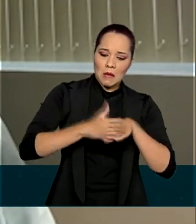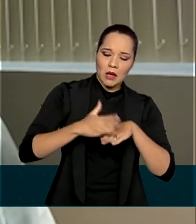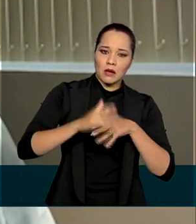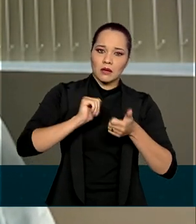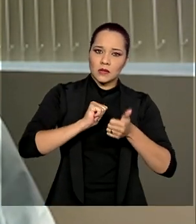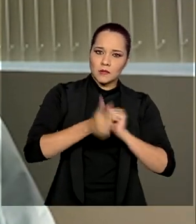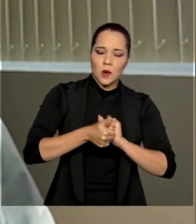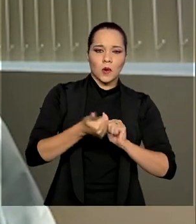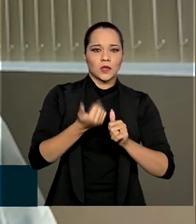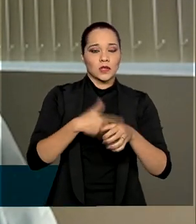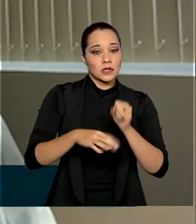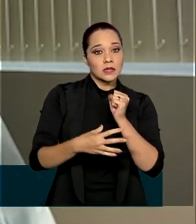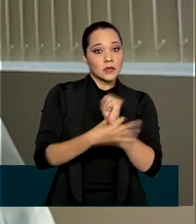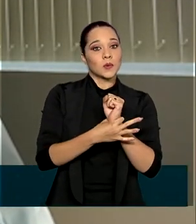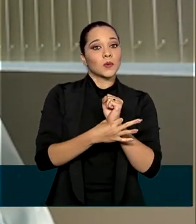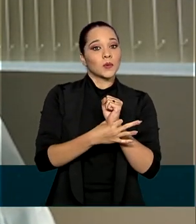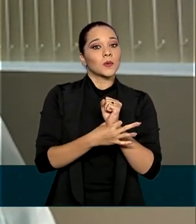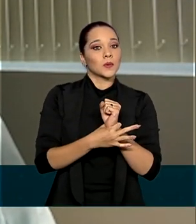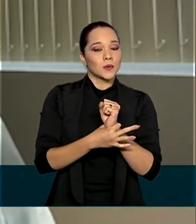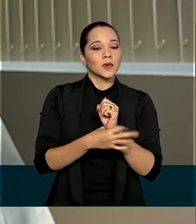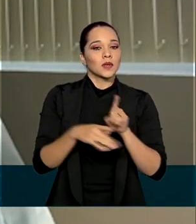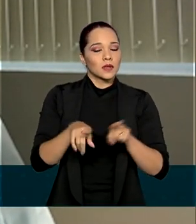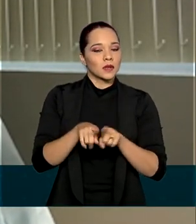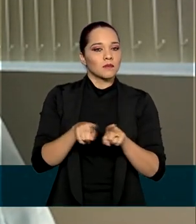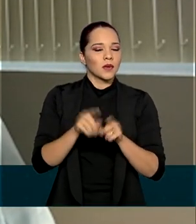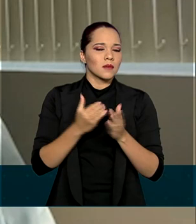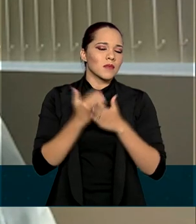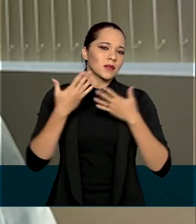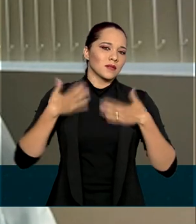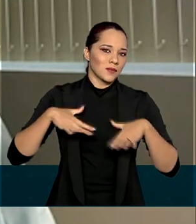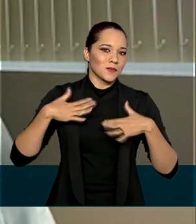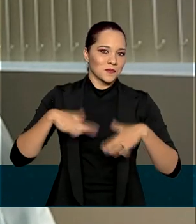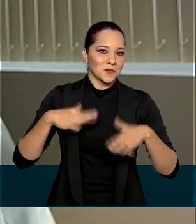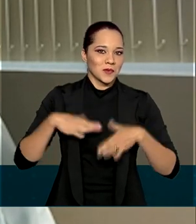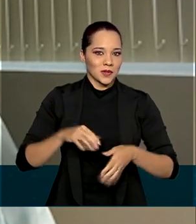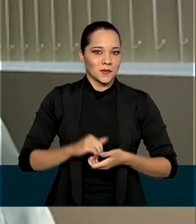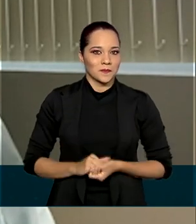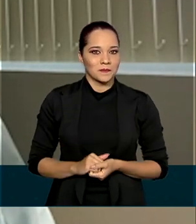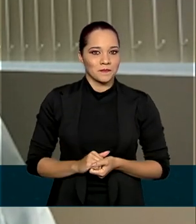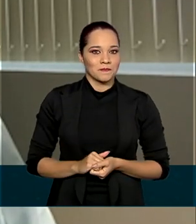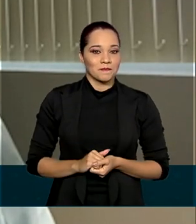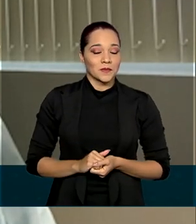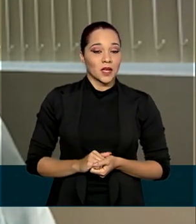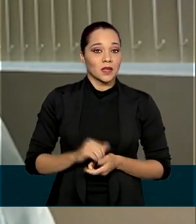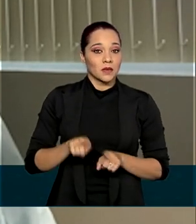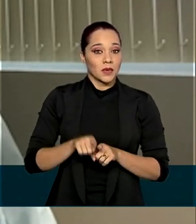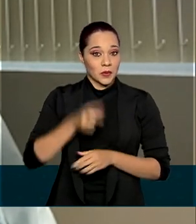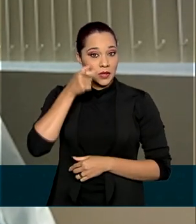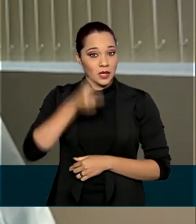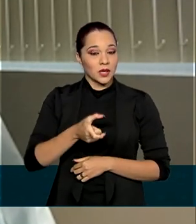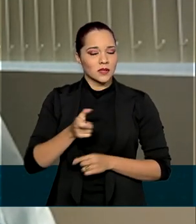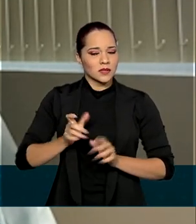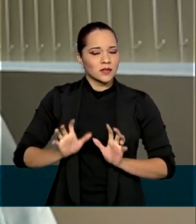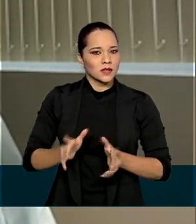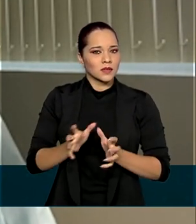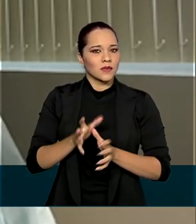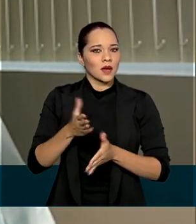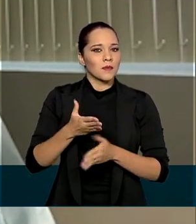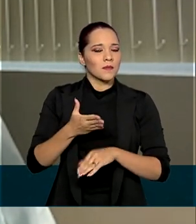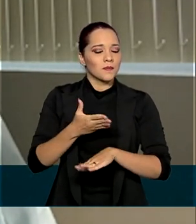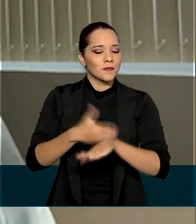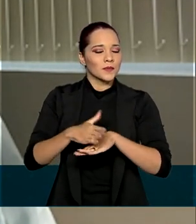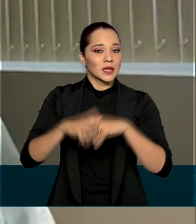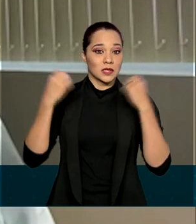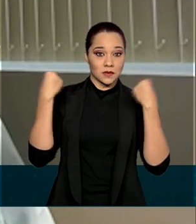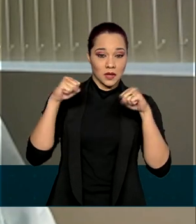atividades de forma segura, de forma mais tranquila, e no intuito de incentivar a prática da atividade